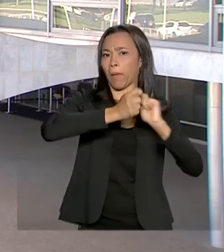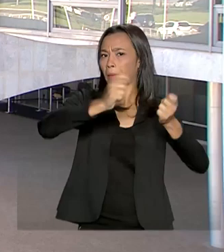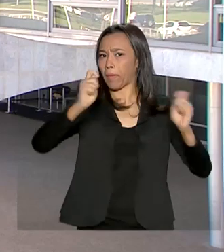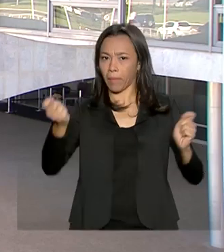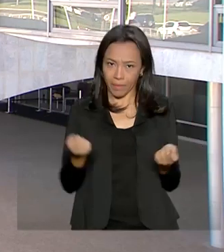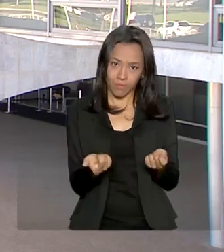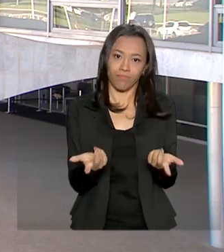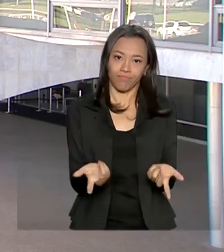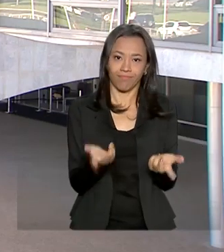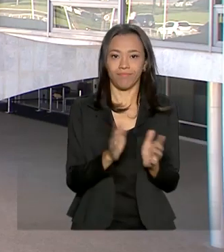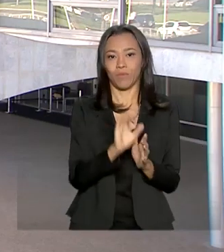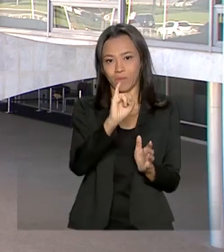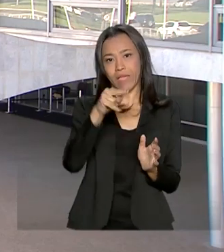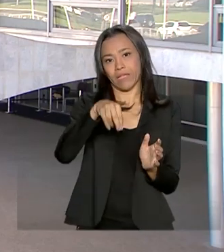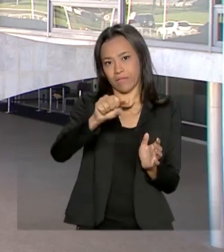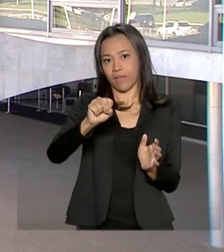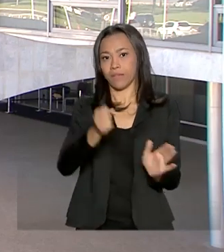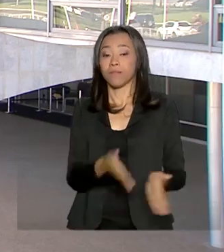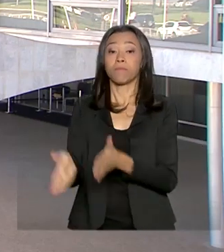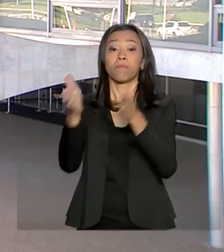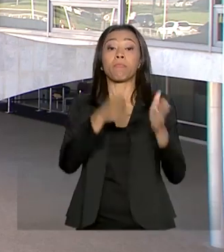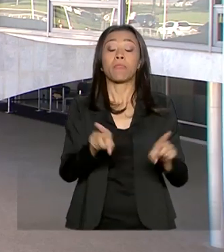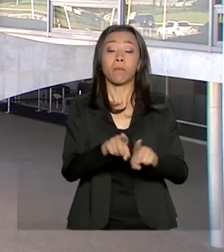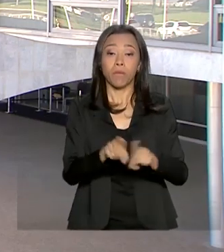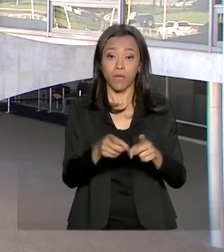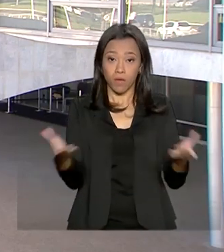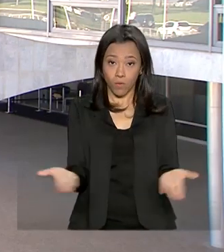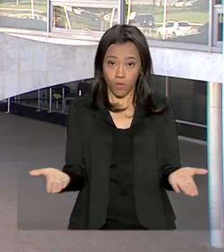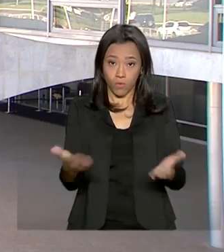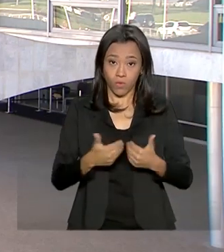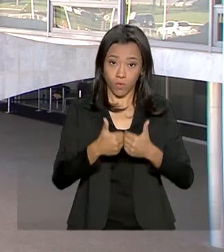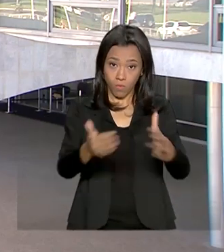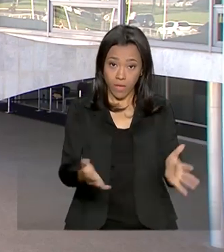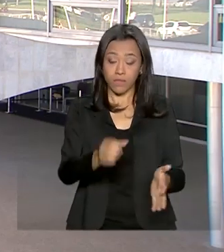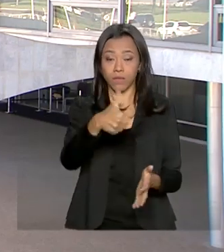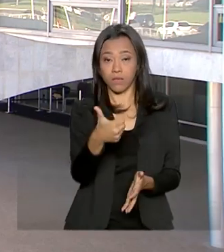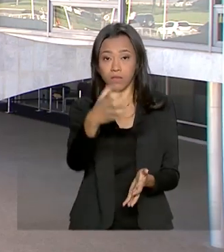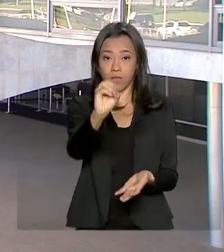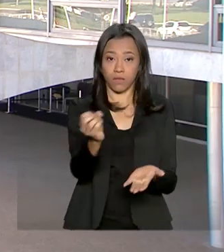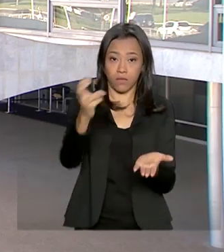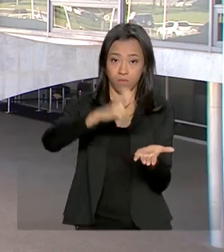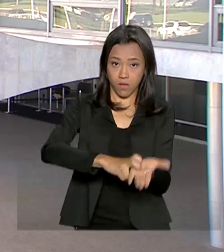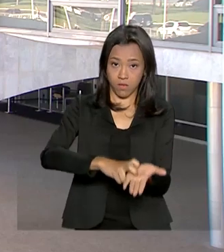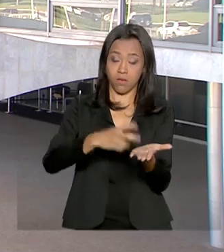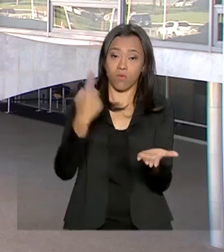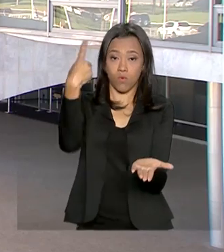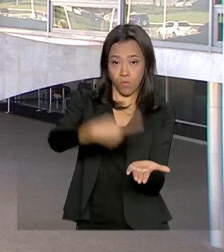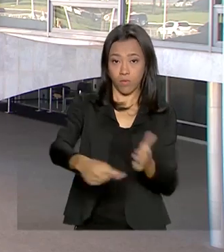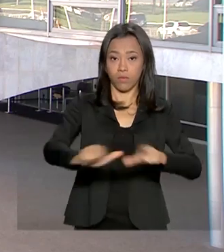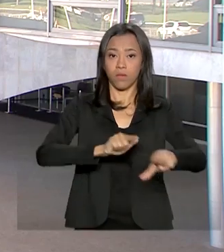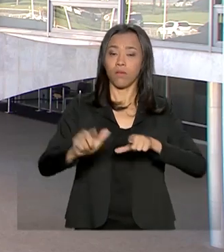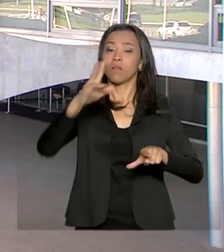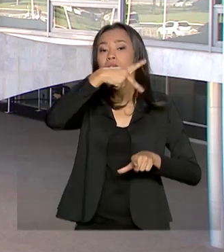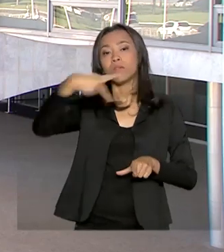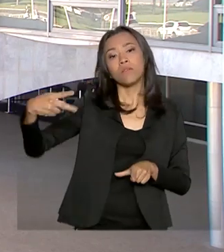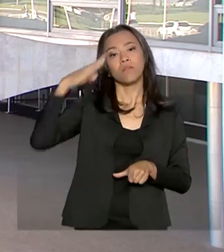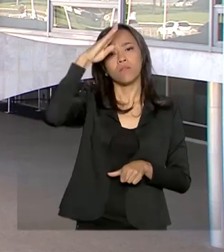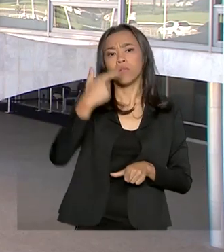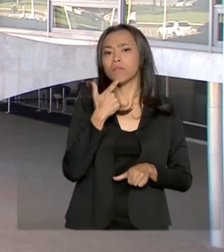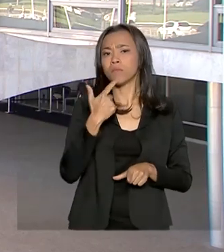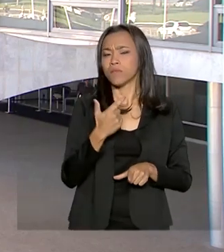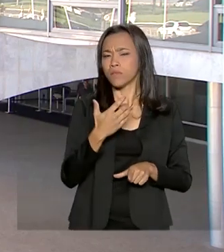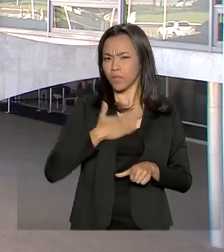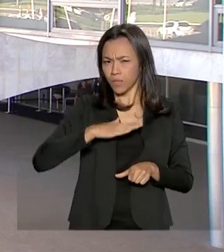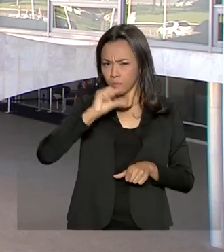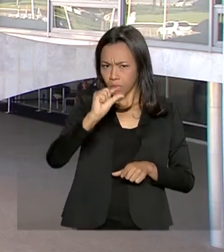sobre a agenda do presidente Jair Bolsonaro, que começa às 10 horas aqui no Palácio do Planalto. Ele recebe logo mais o presidente da